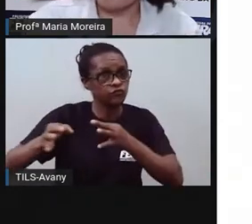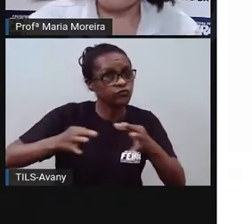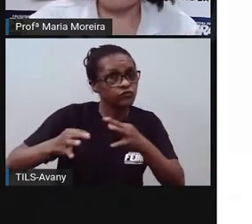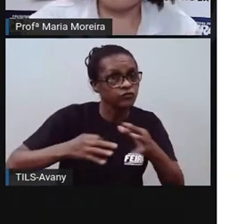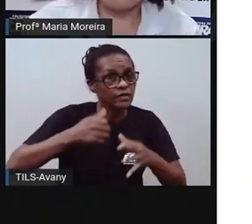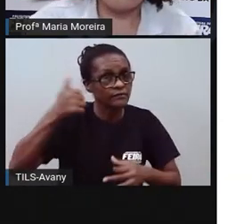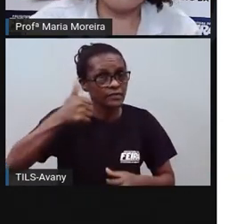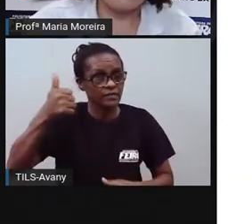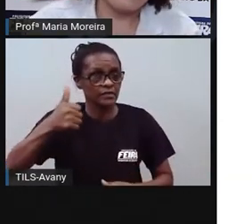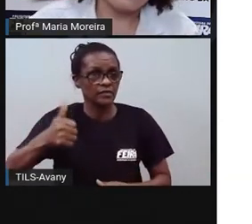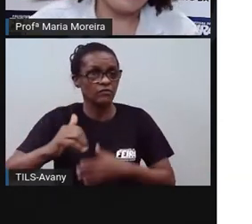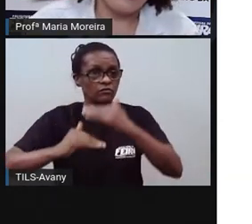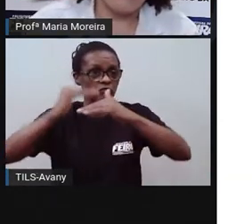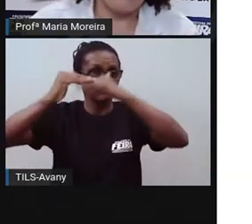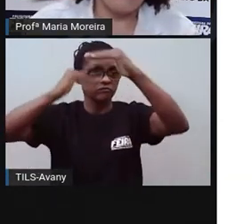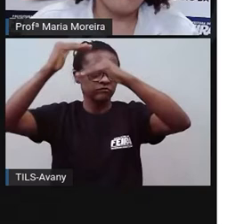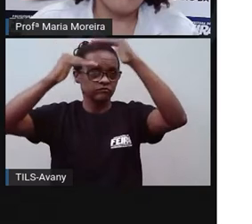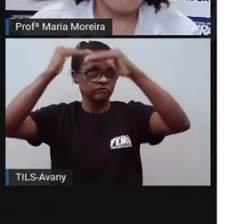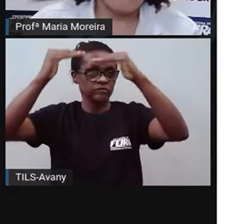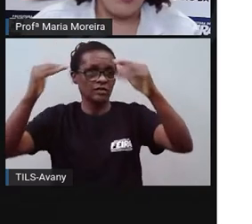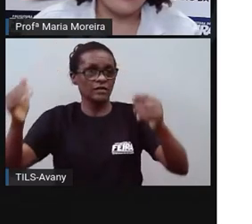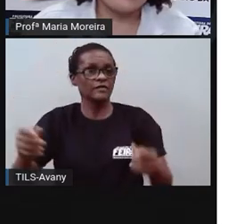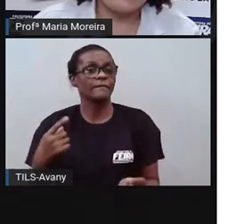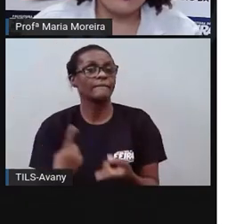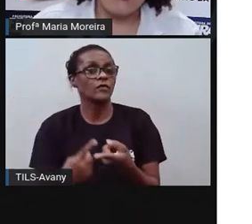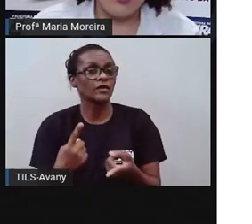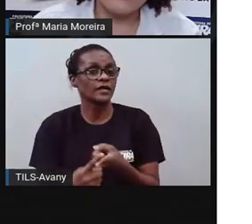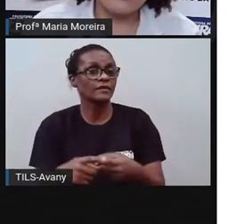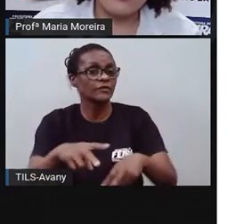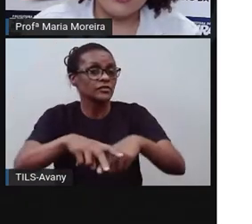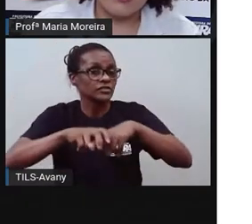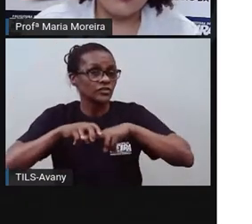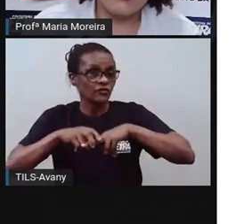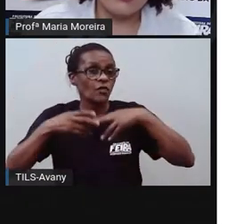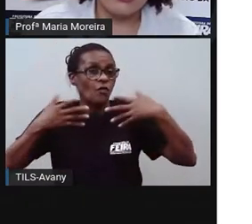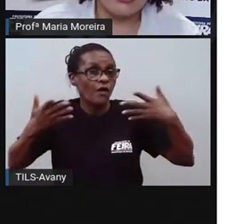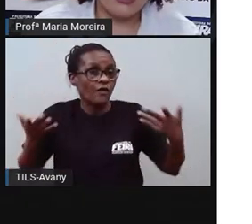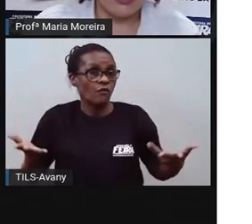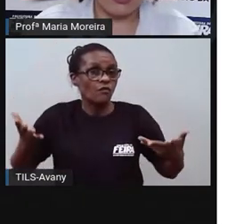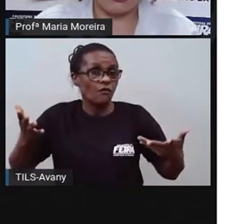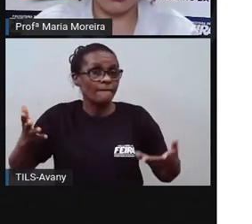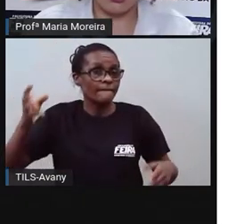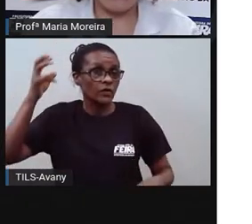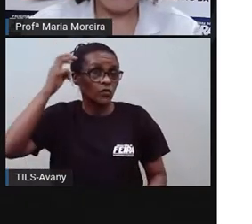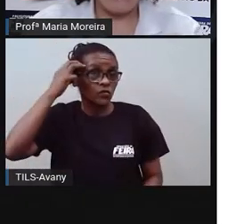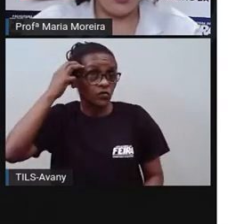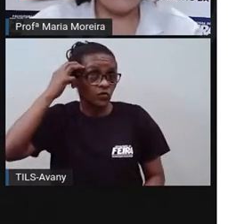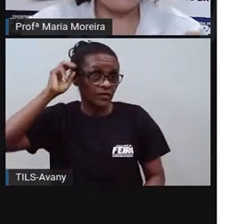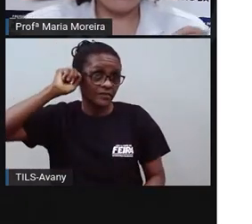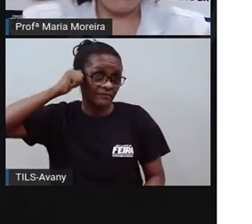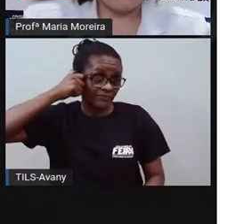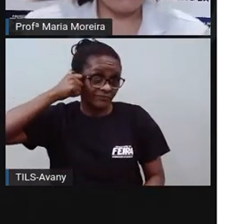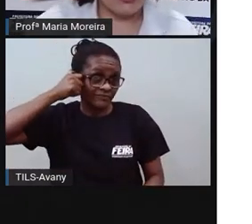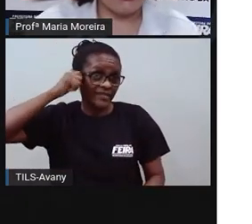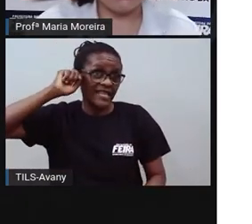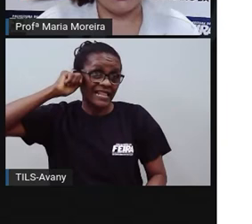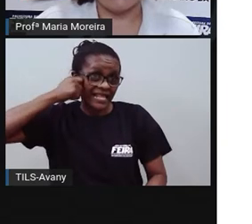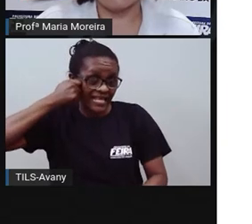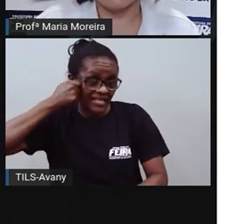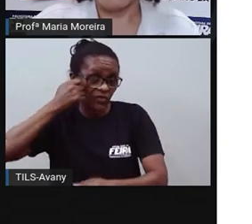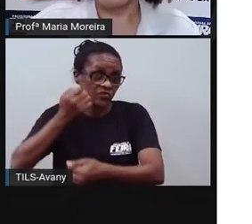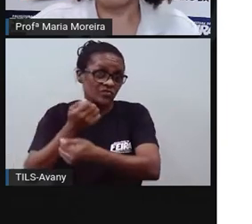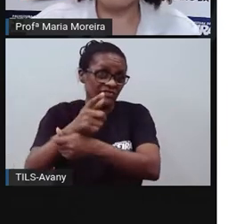a escravidão durou, gente, ó, quase 400 anos. Quase 400